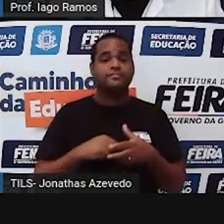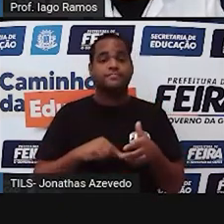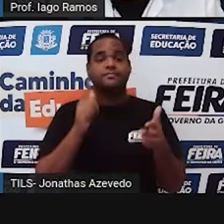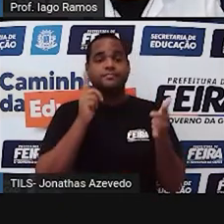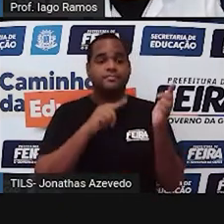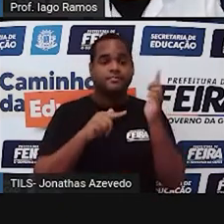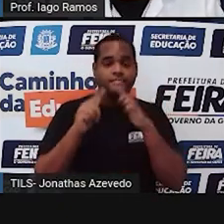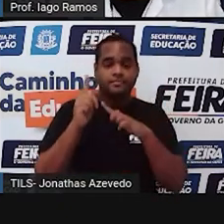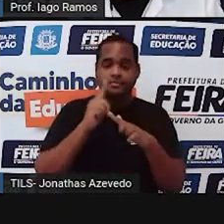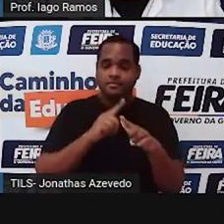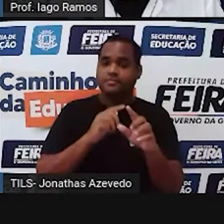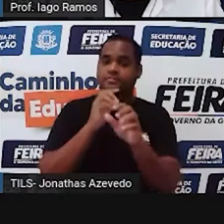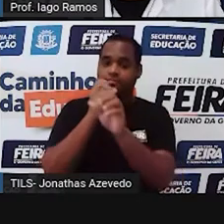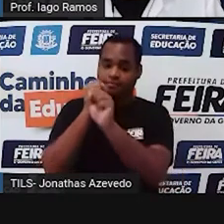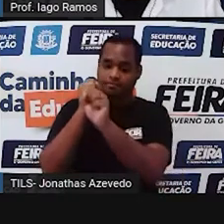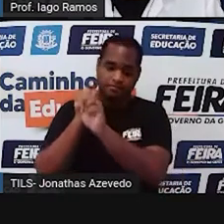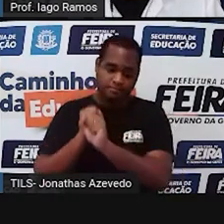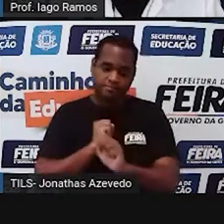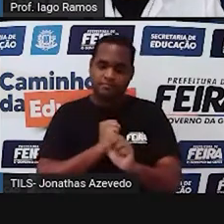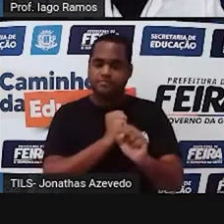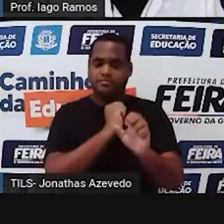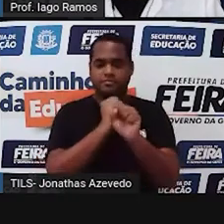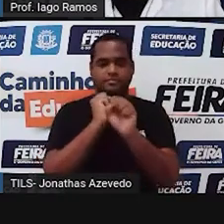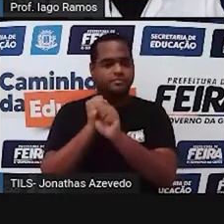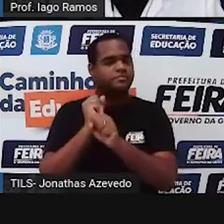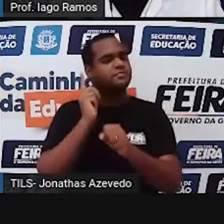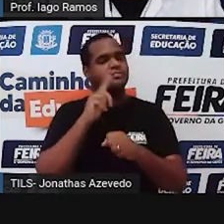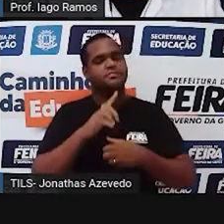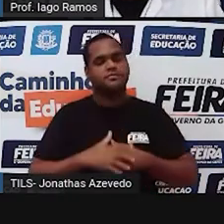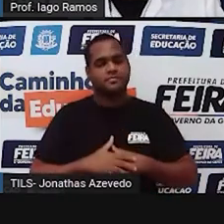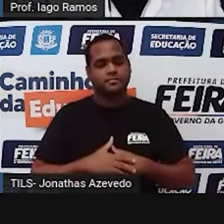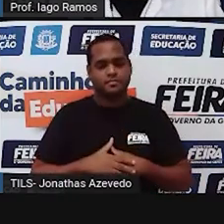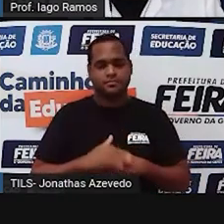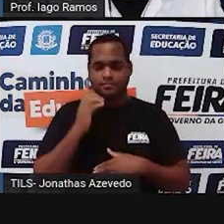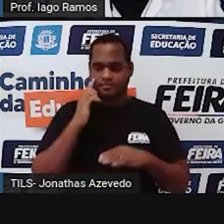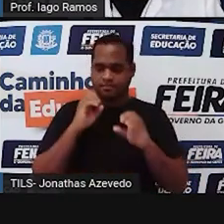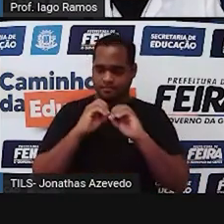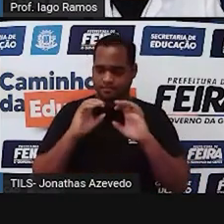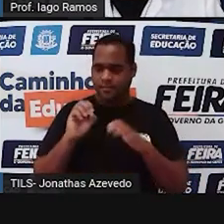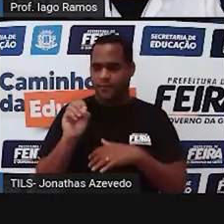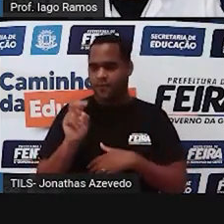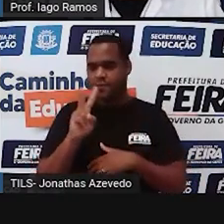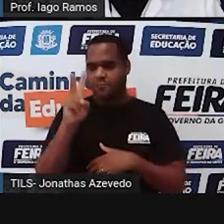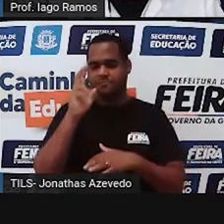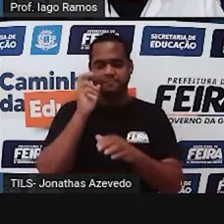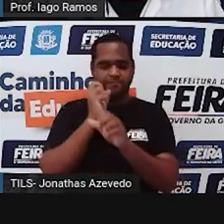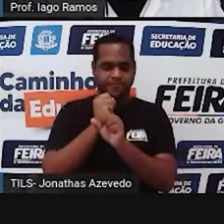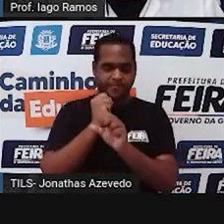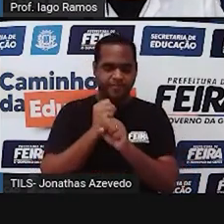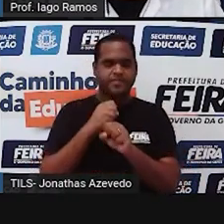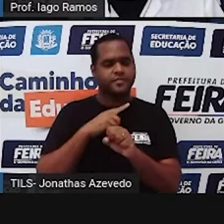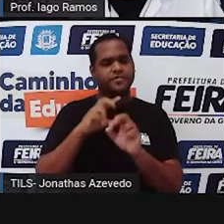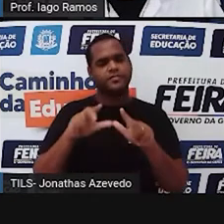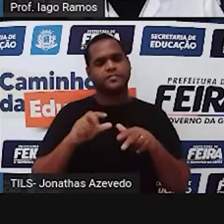medir, ângulo tem medida, tá? E ali apareceu um valor para a medida daquele ângulo.